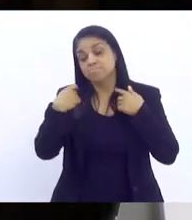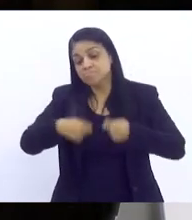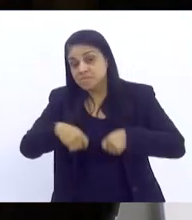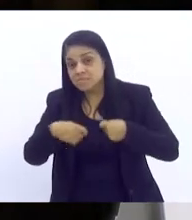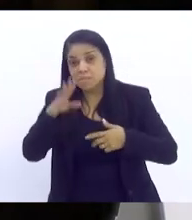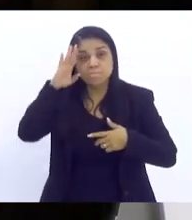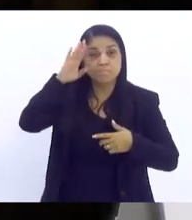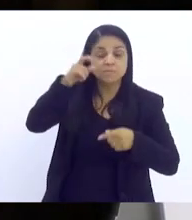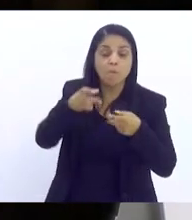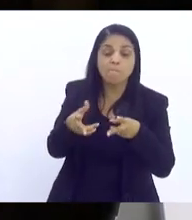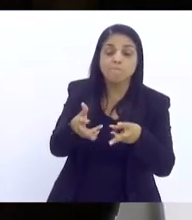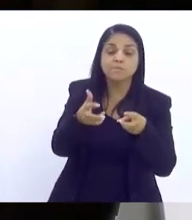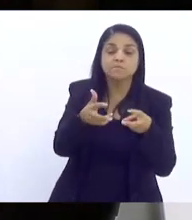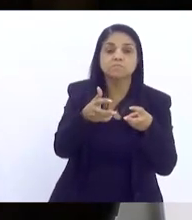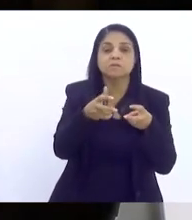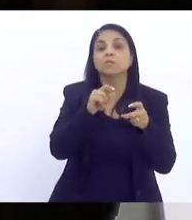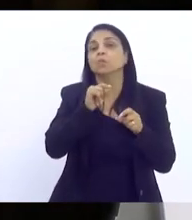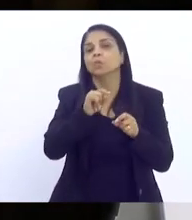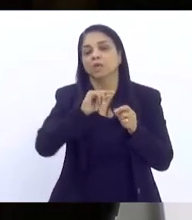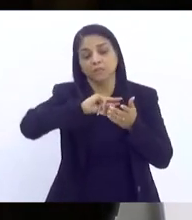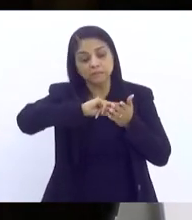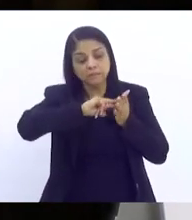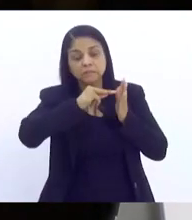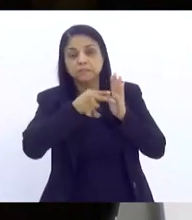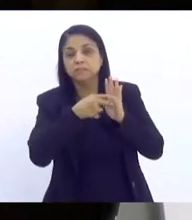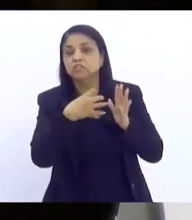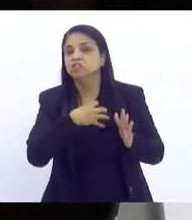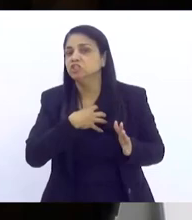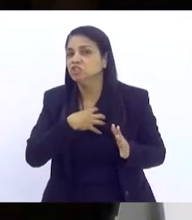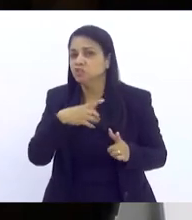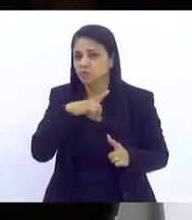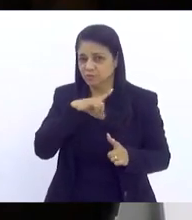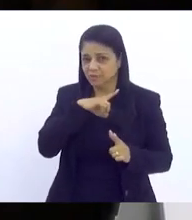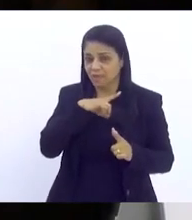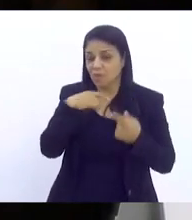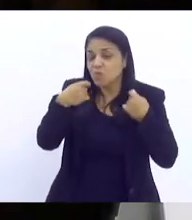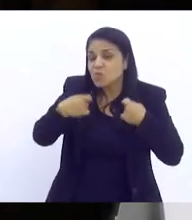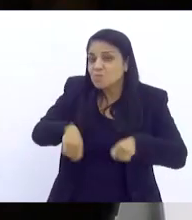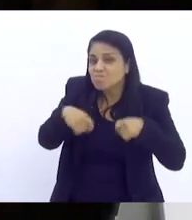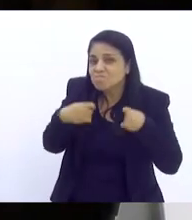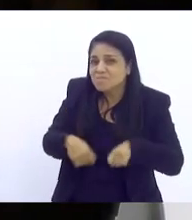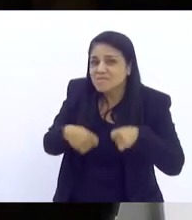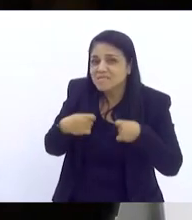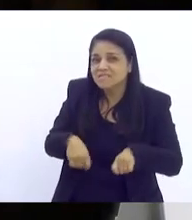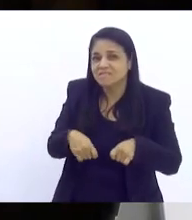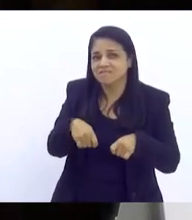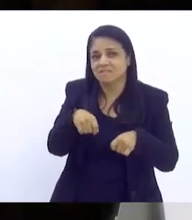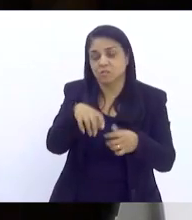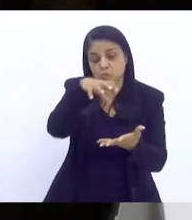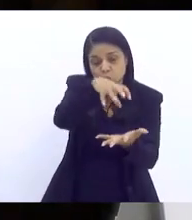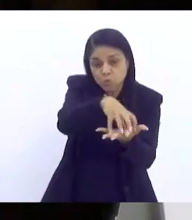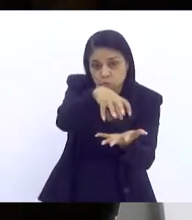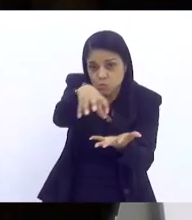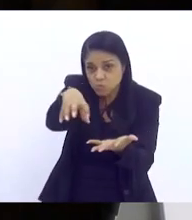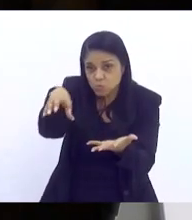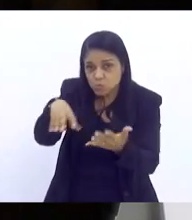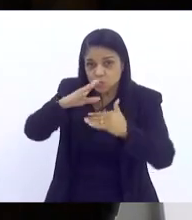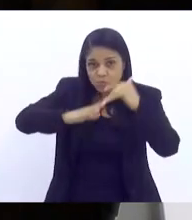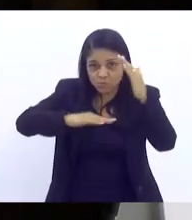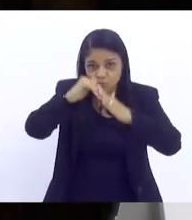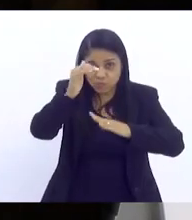que faz sentido e o que é necessário para que esses núcleos profissionais